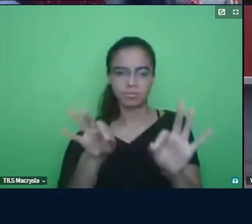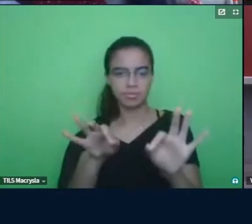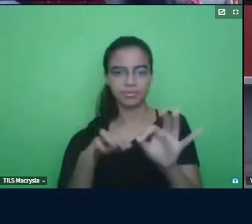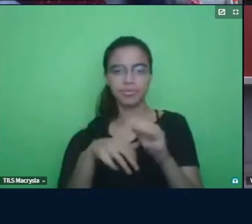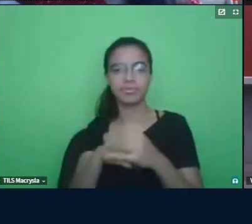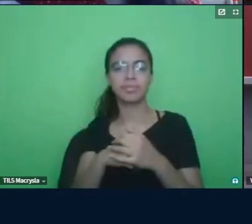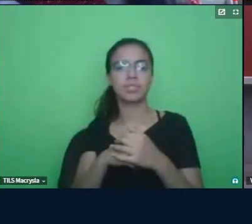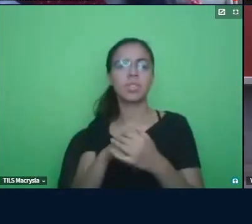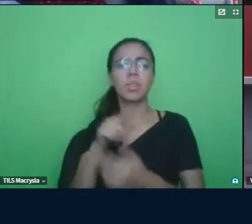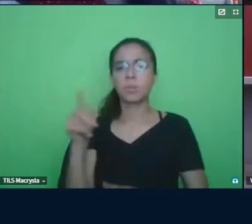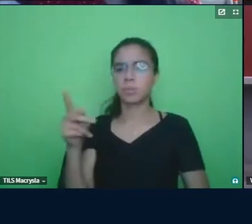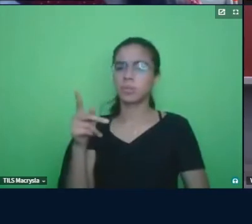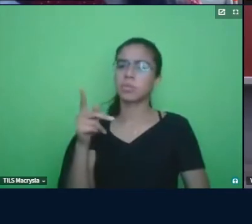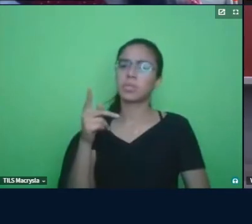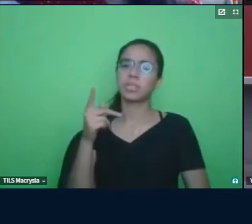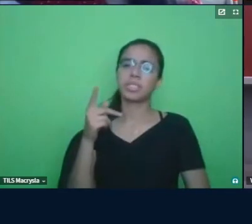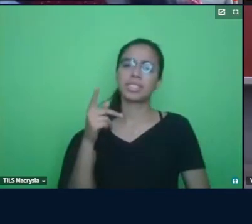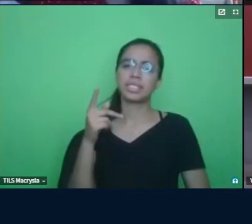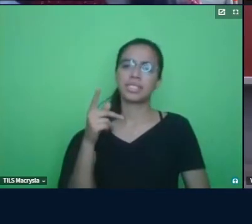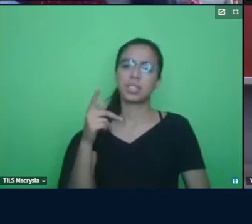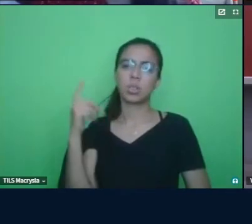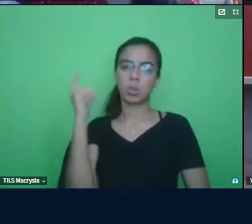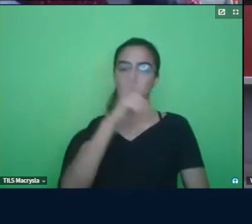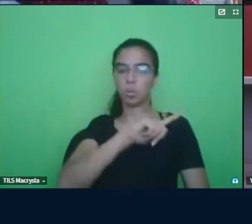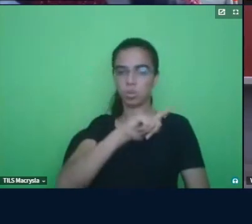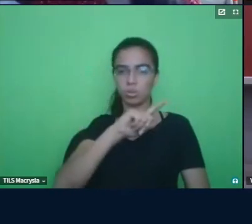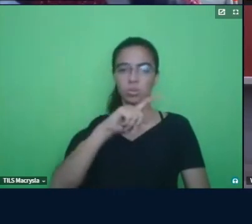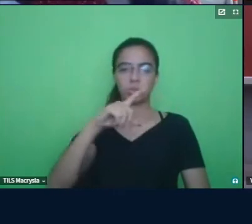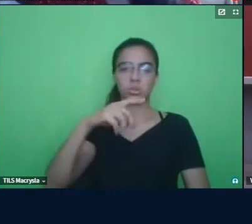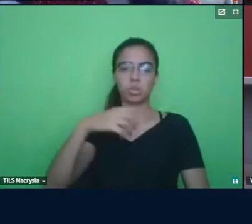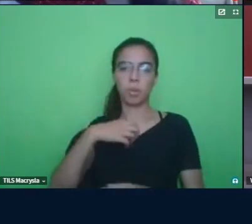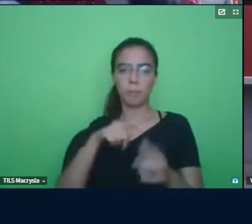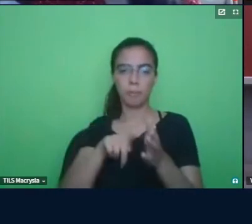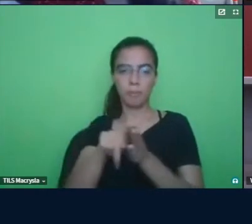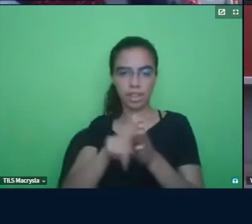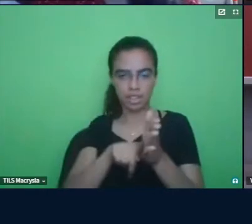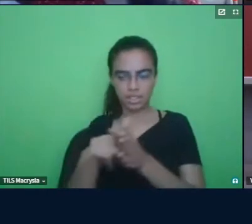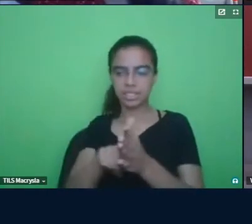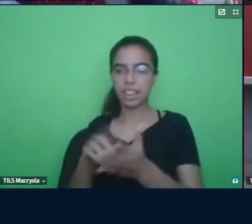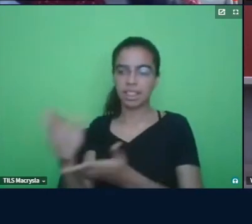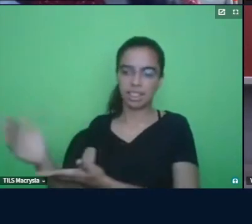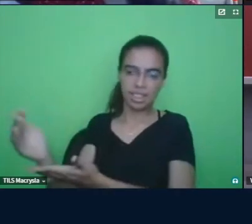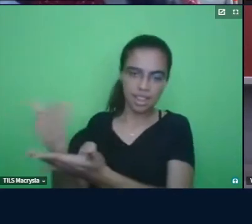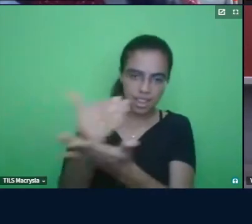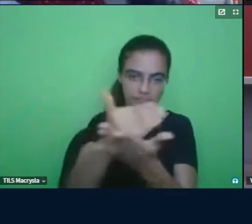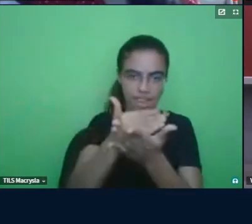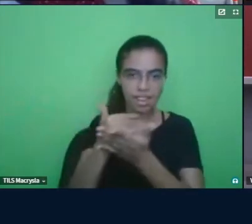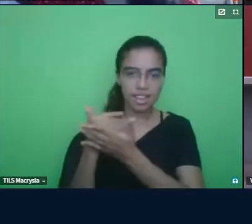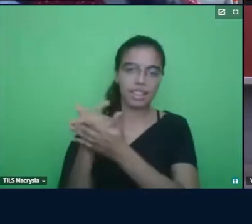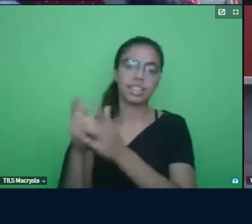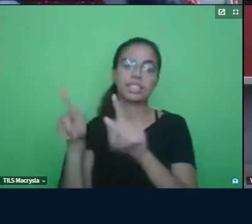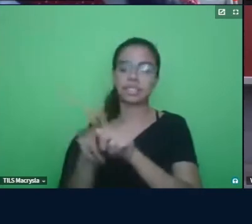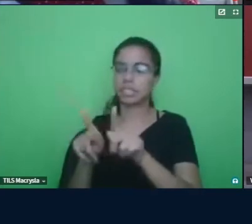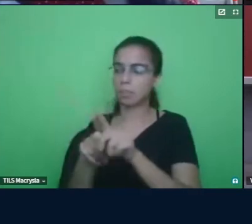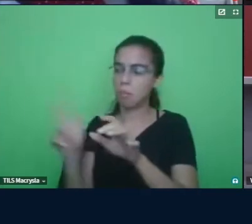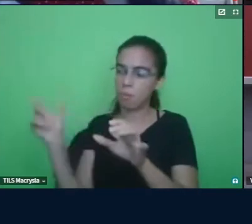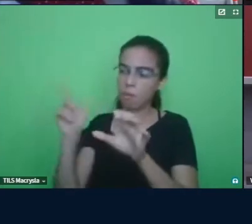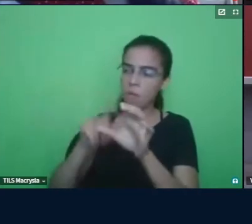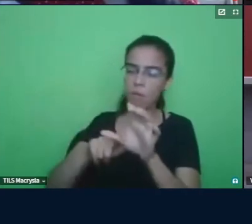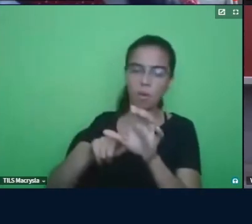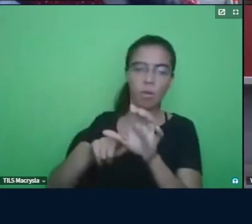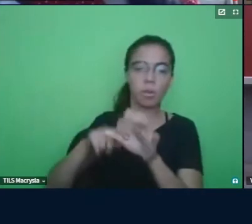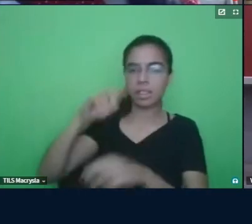você faz mesmo um movimento de pesquisa, Cris, né, de trazer os dados, recuperar os teóricos, né, você